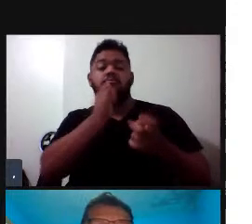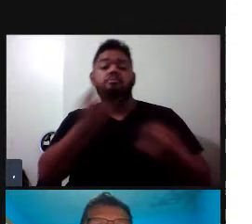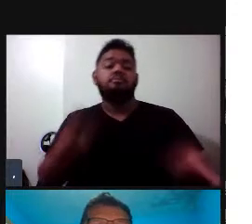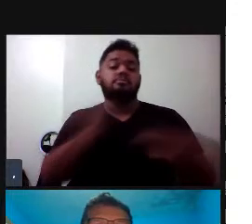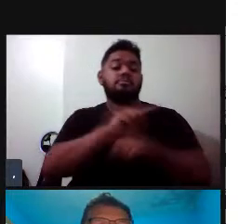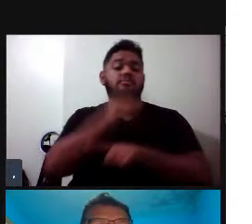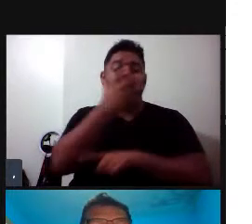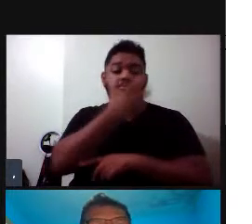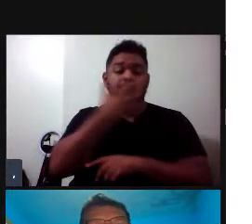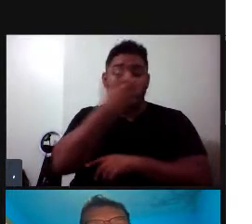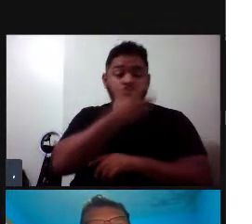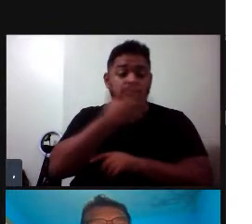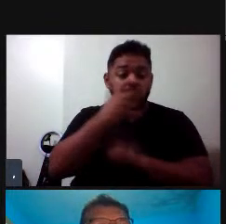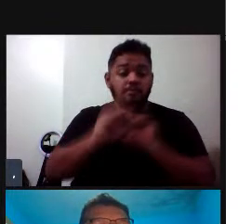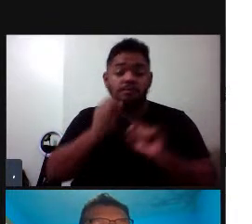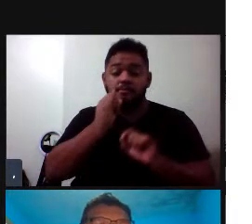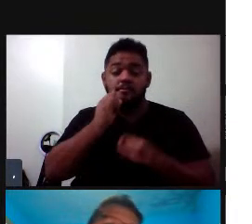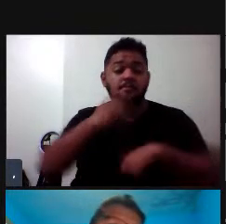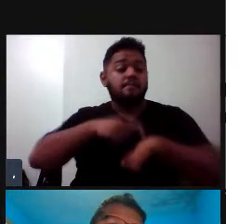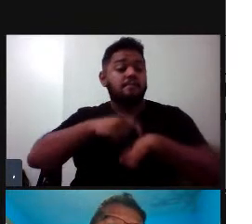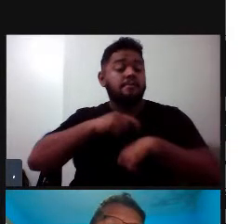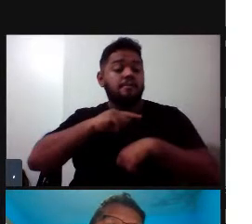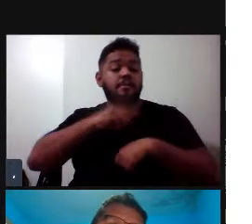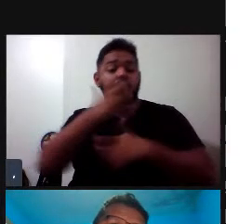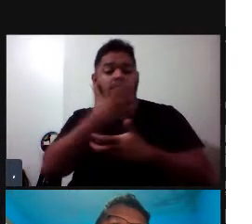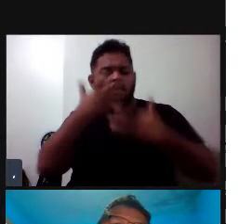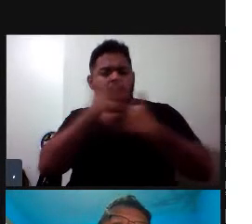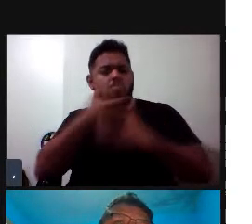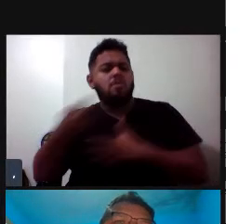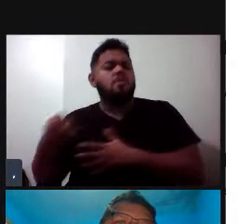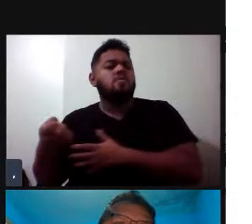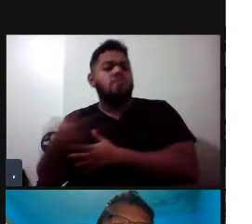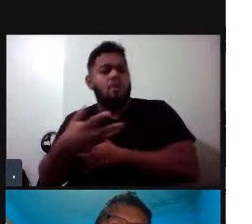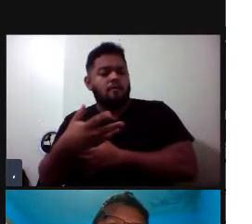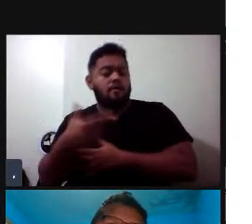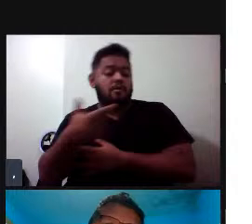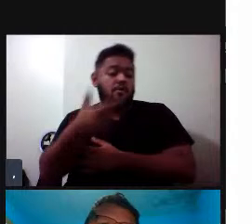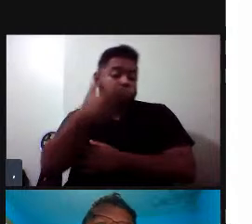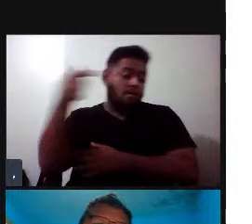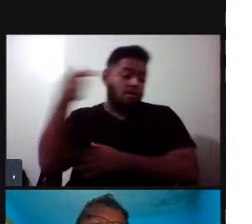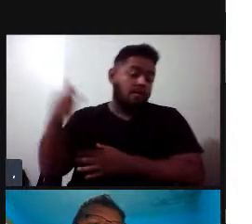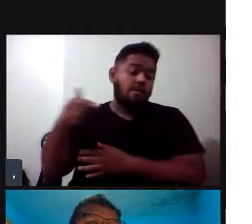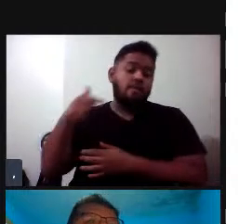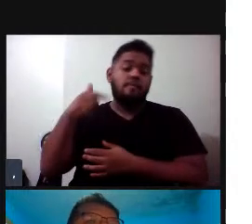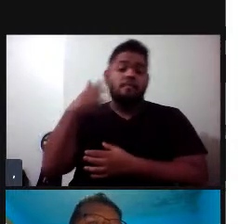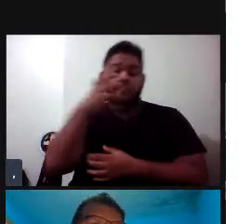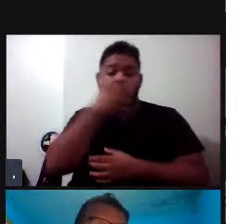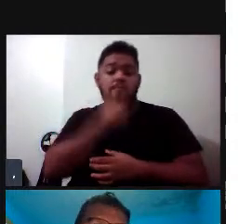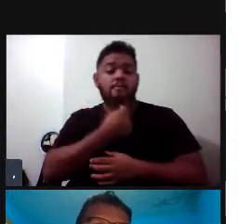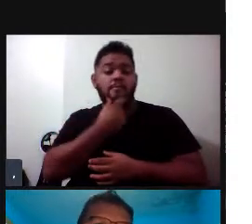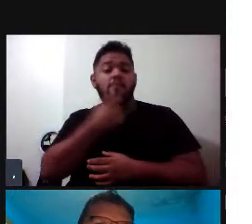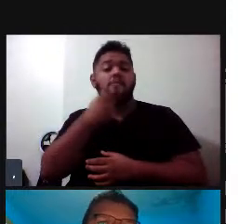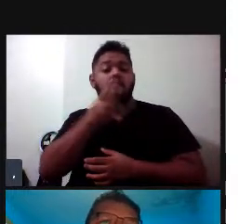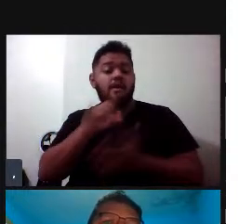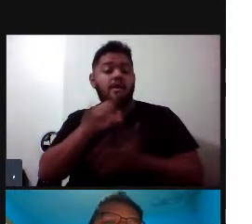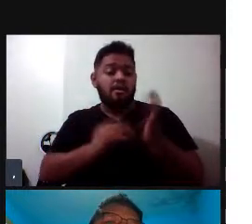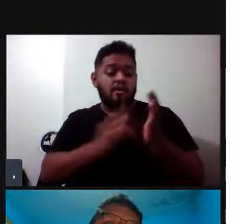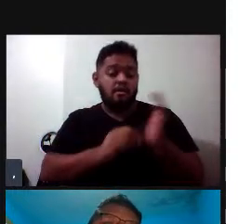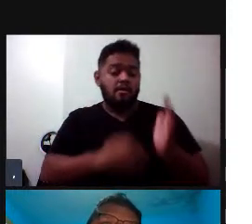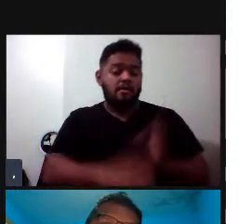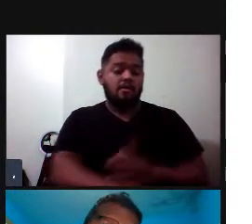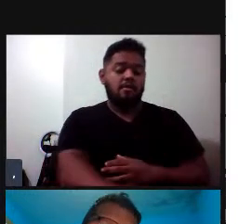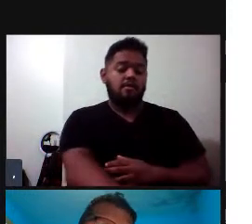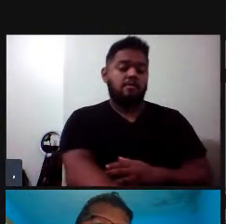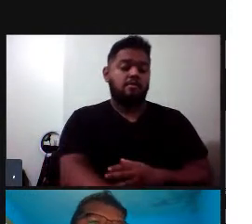música, até que em algum momento ele vai ter uma música completamente nova e os outros machos daquela população vão começar a imitar ele. e aí